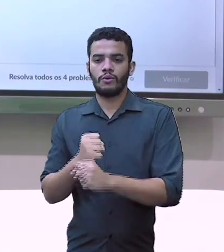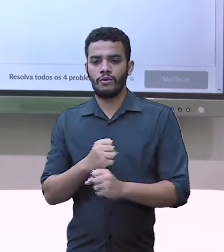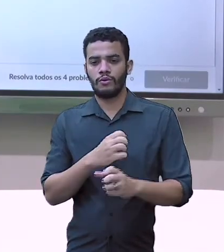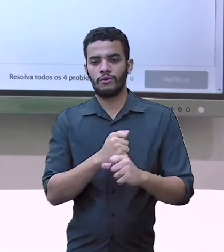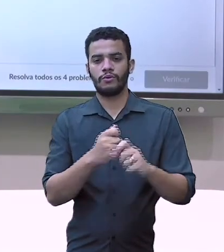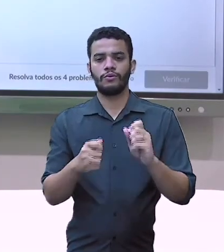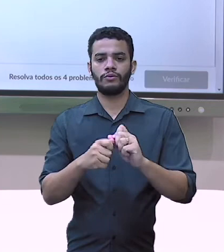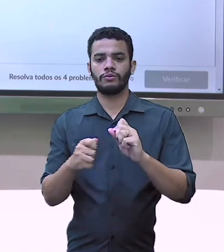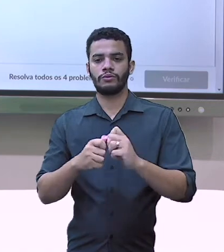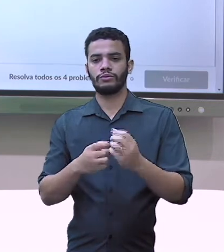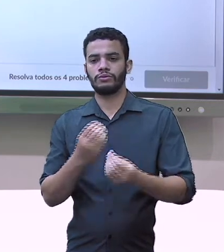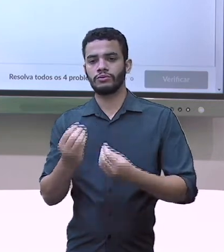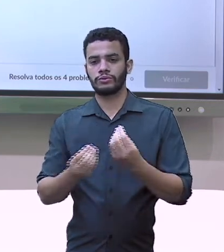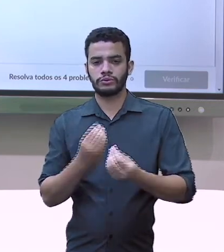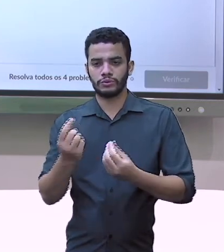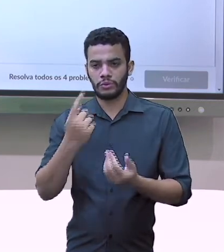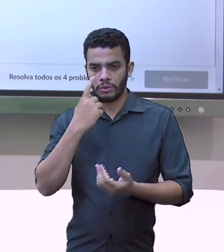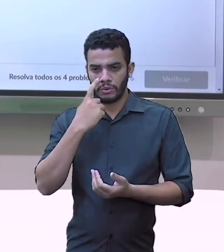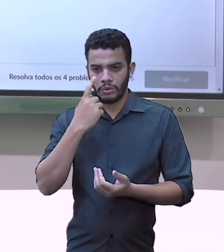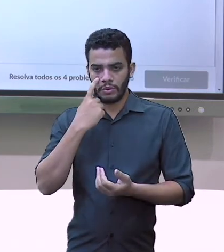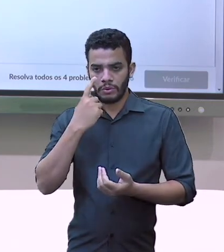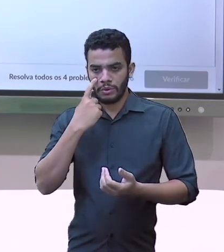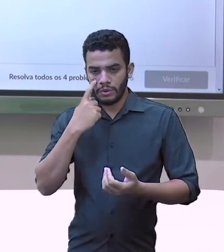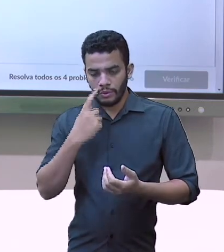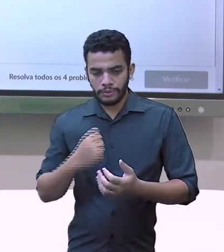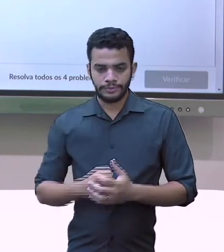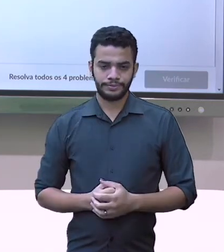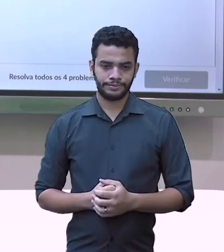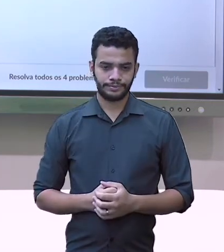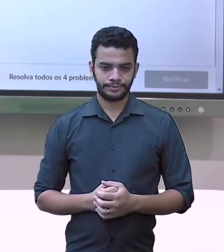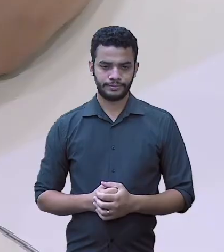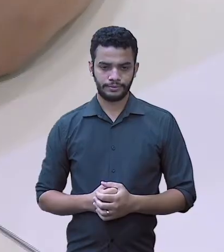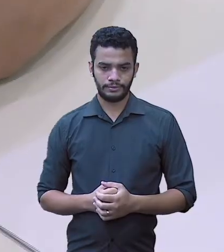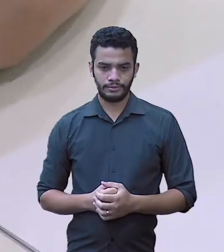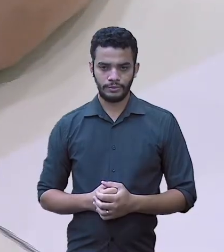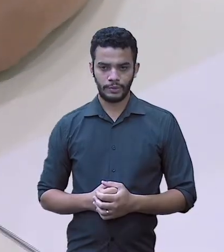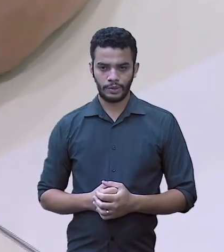aqui, olha. Vamos ver? Olha, eu vou colocar 42...